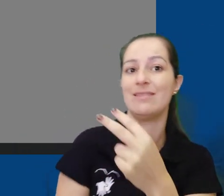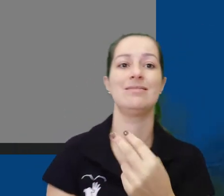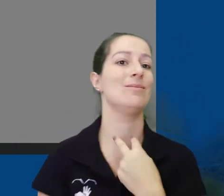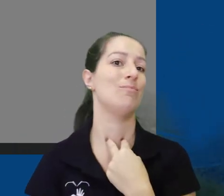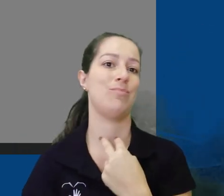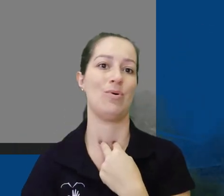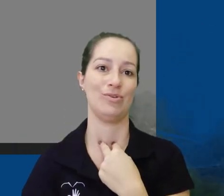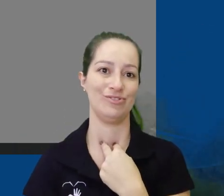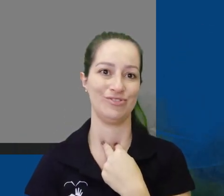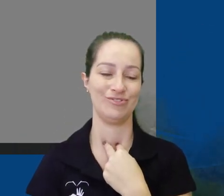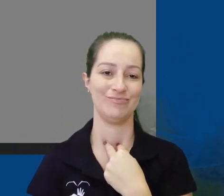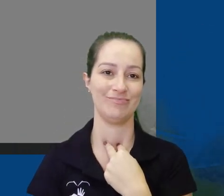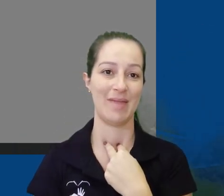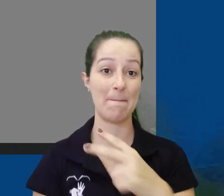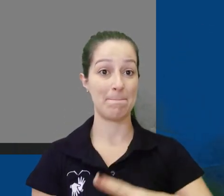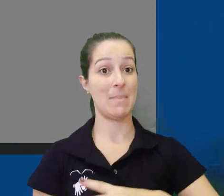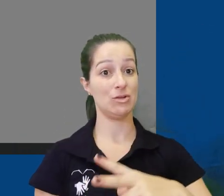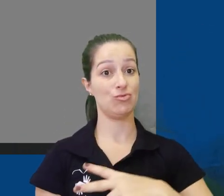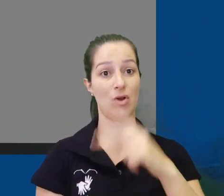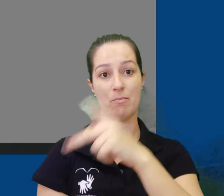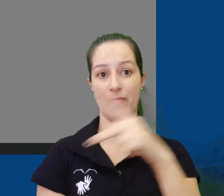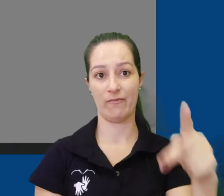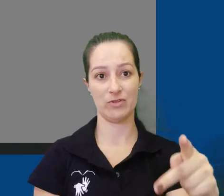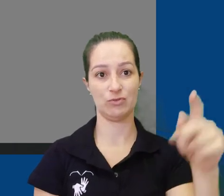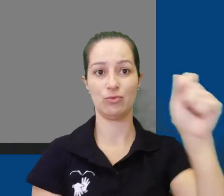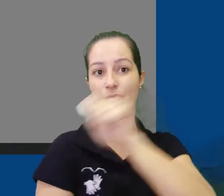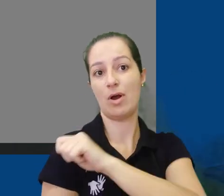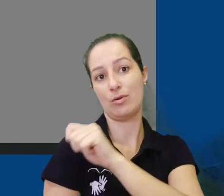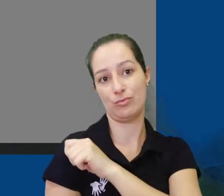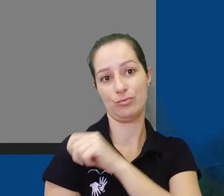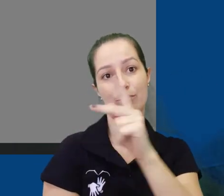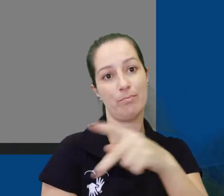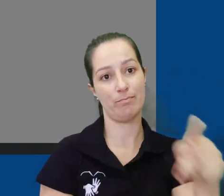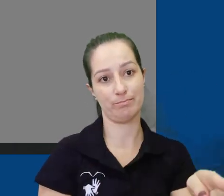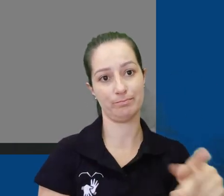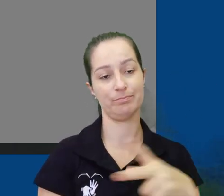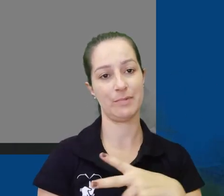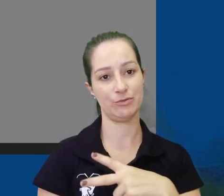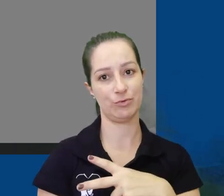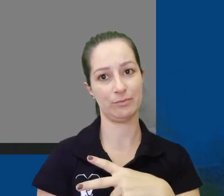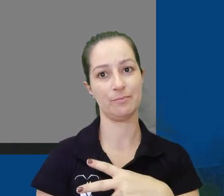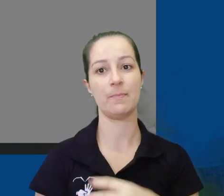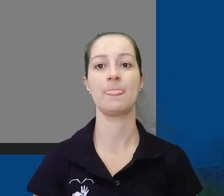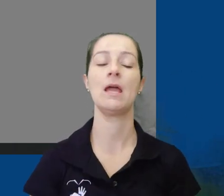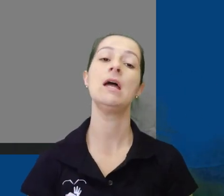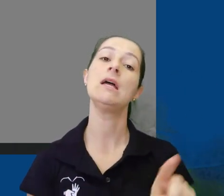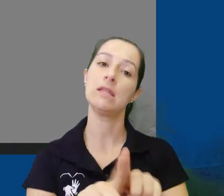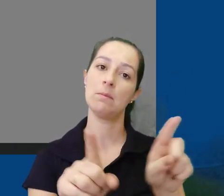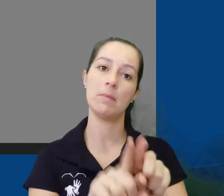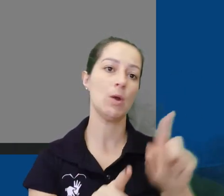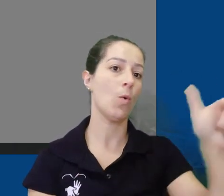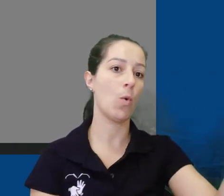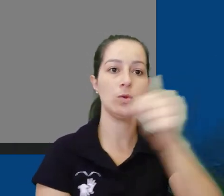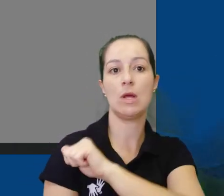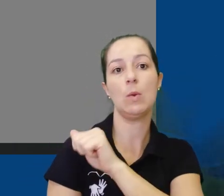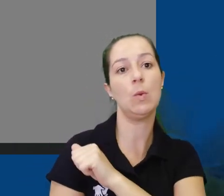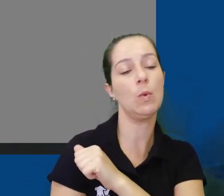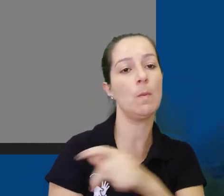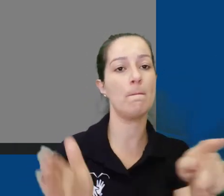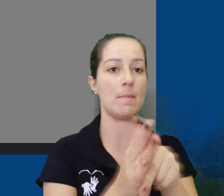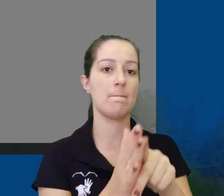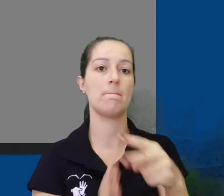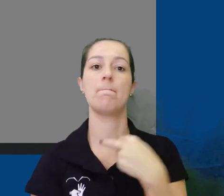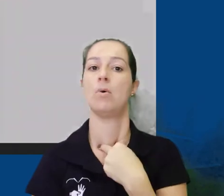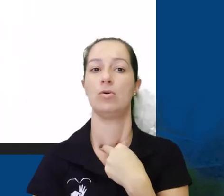os trabalhos deles. Os alunos silenciados também não podem comentar no mural, nem postar ou participar dos trabalhos de outros